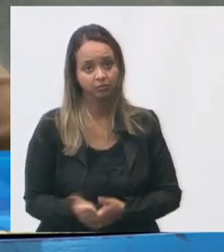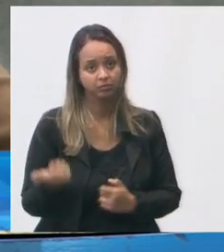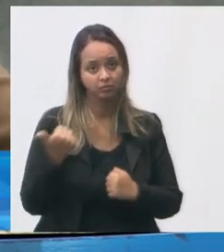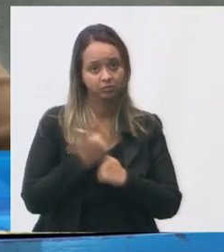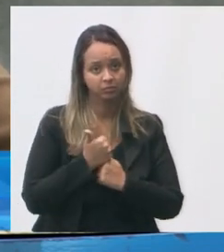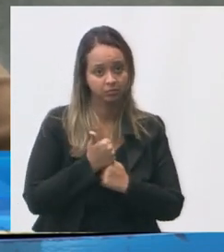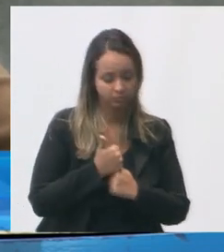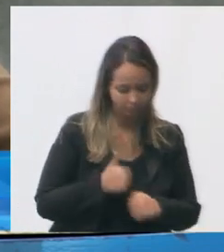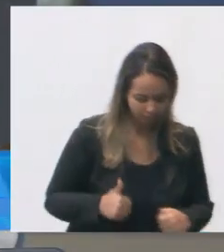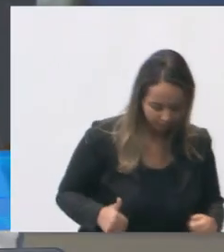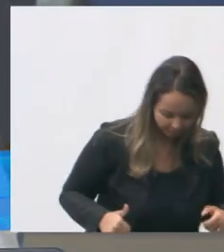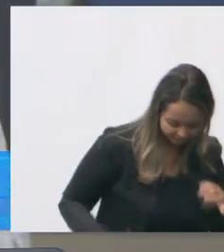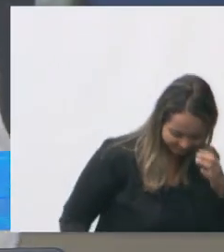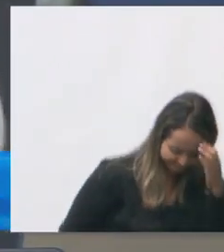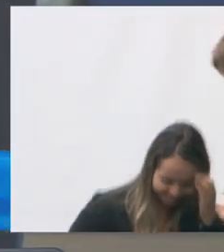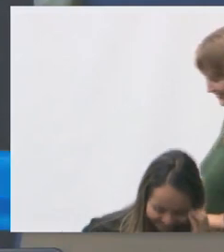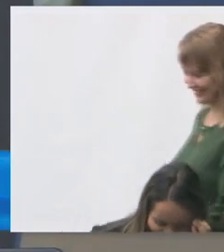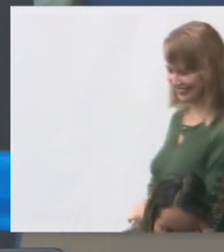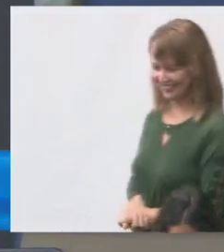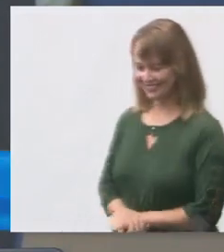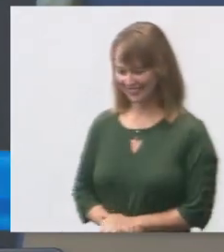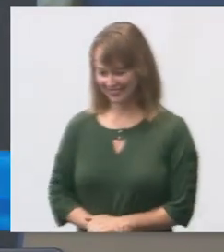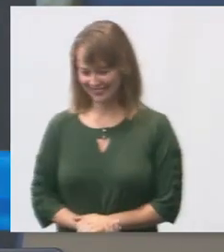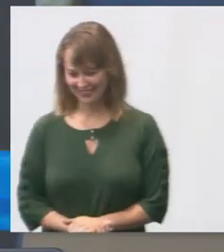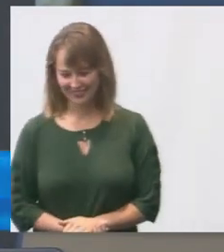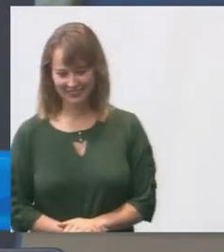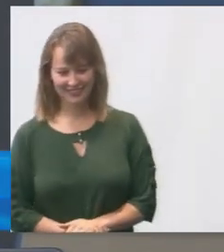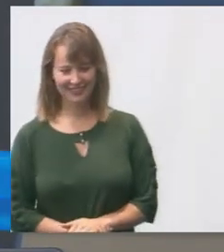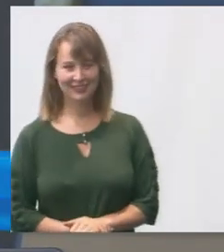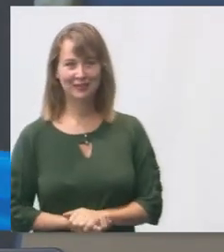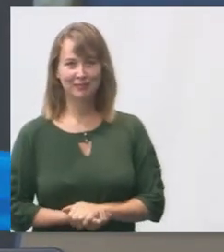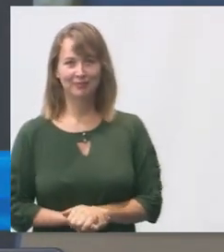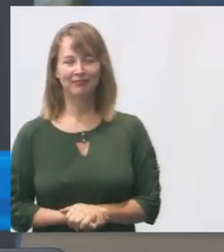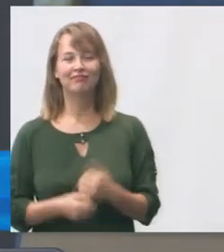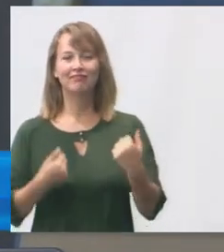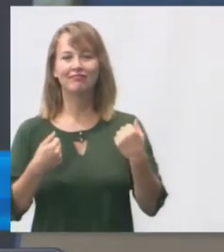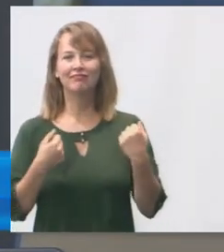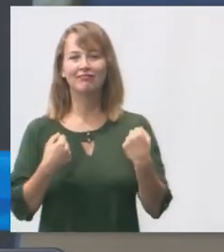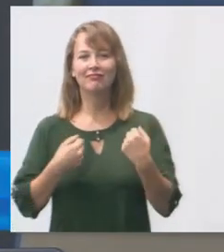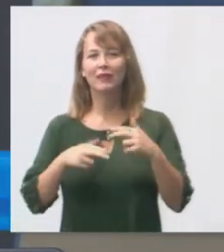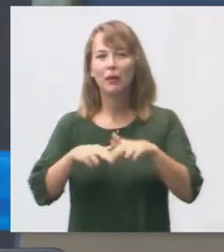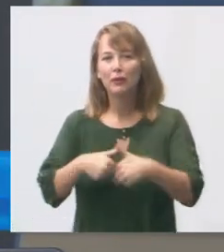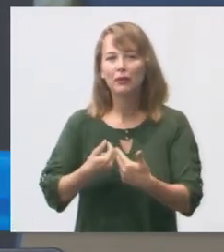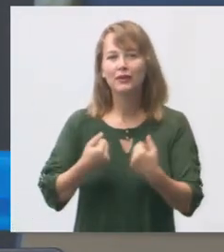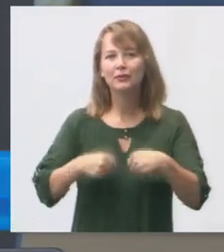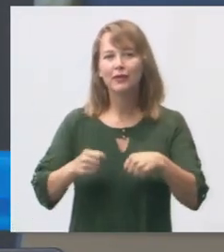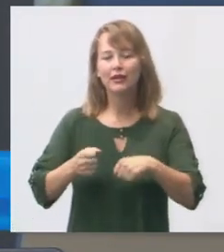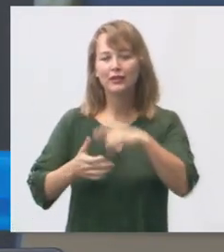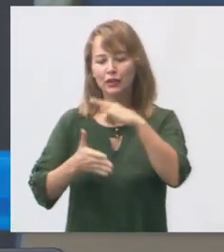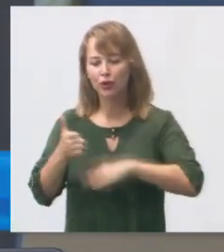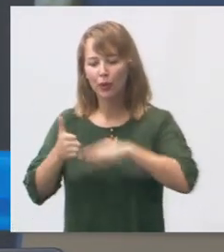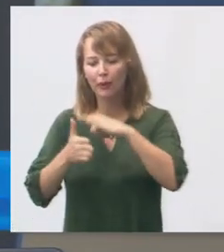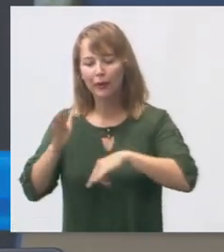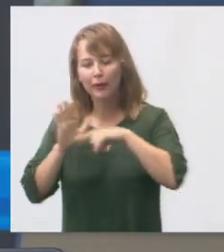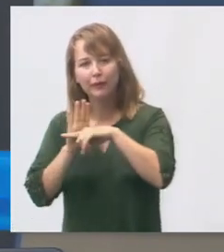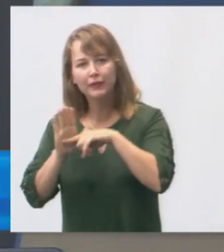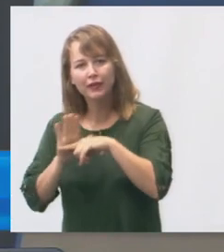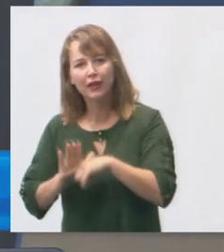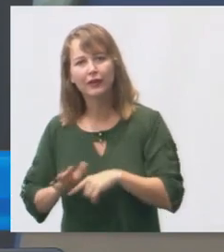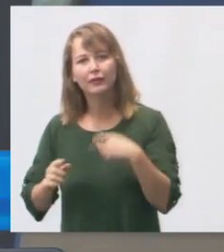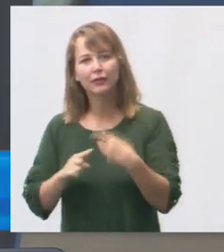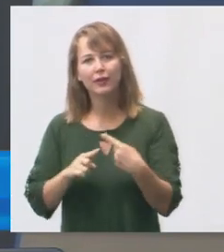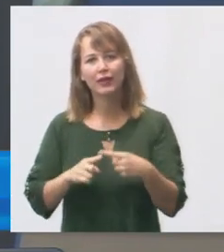Assim, eu estou achando muito, por isso que ele tem que levantar a documentação, porque tem uma empresa que está contratada para fazer o serviço para executar a obra,